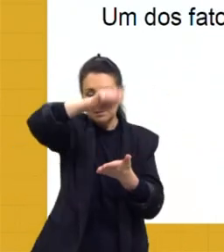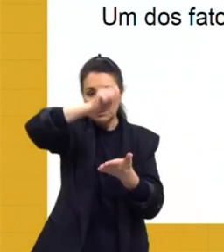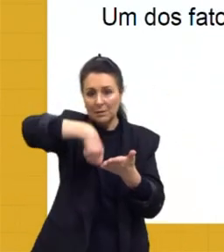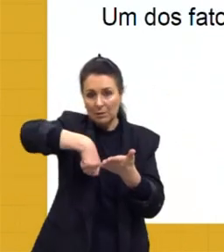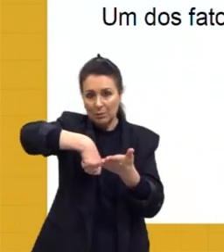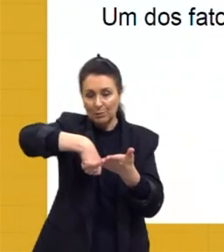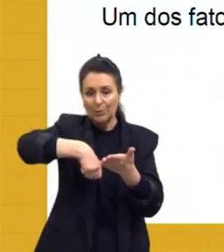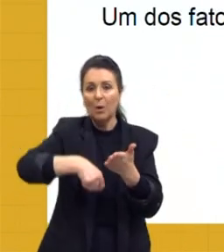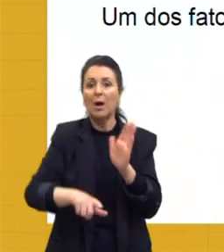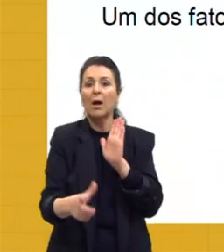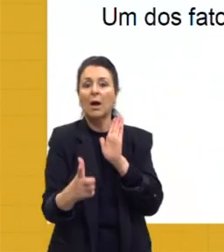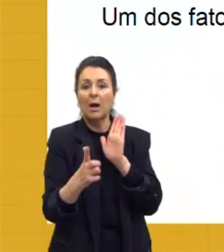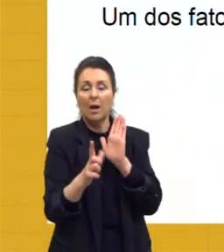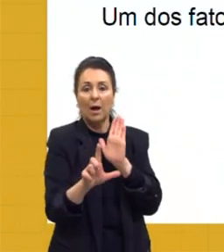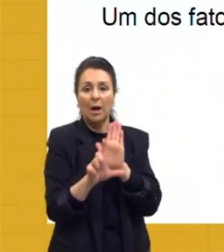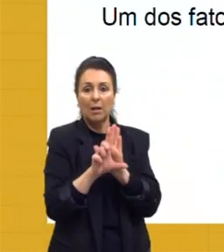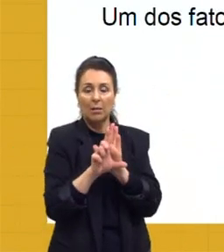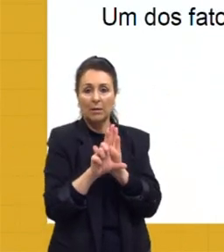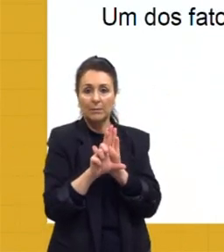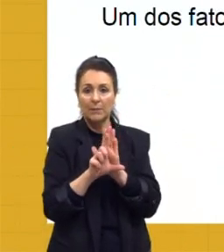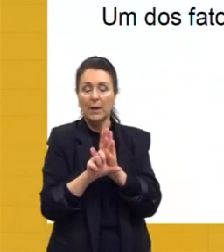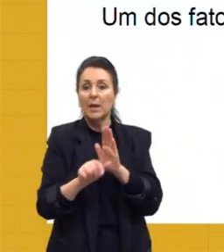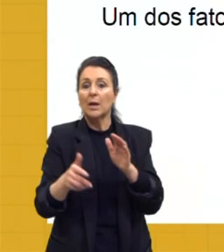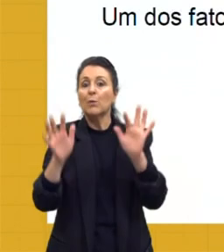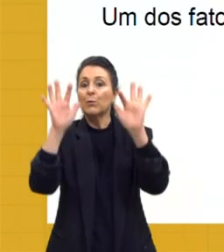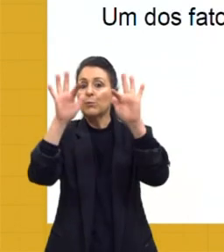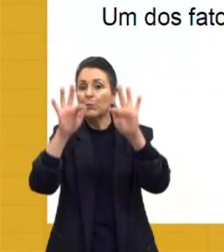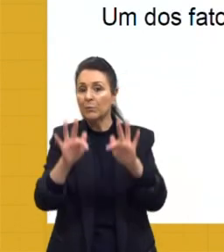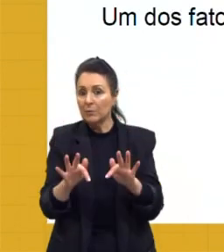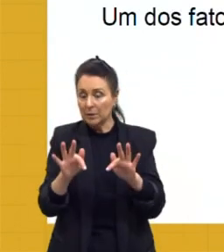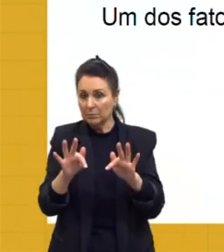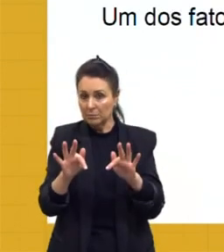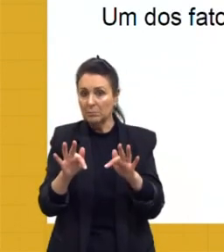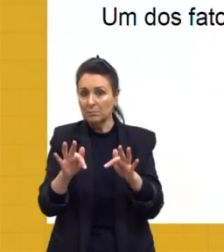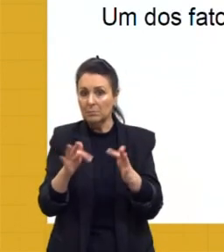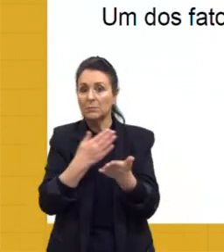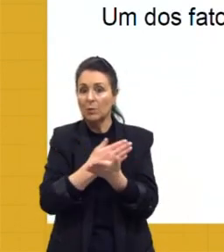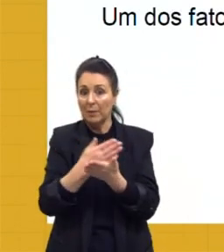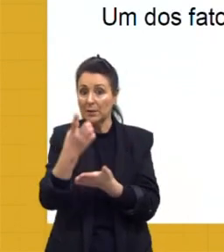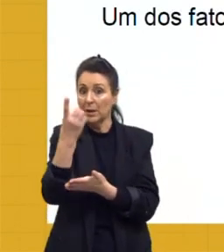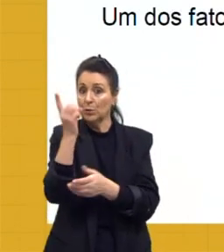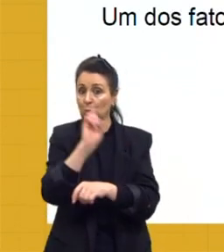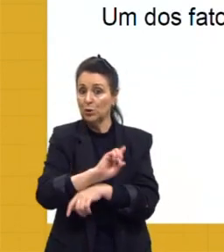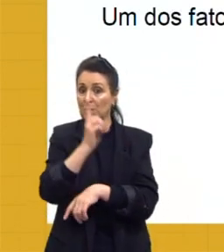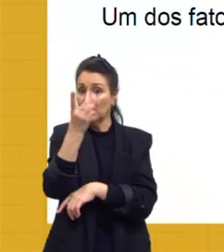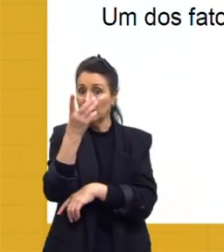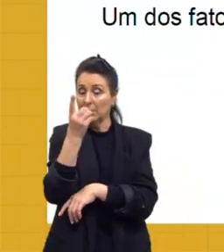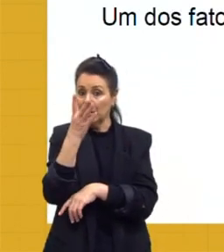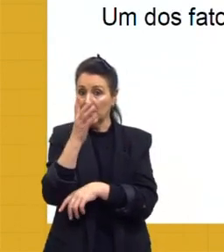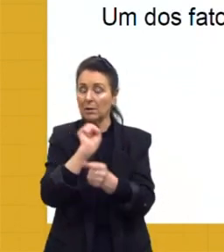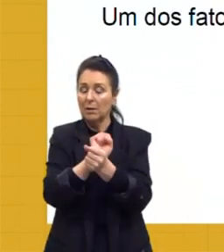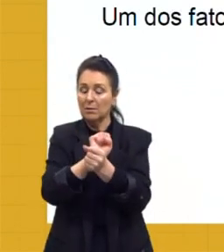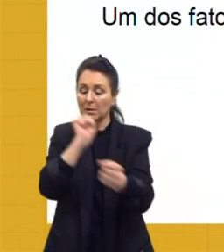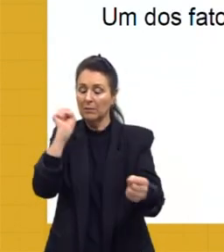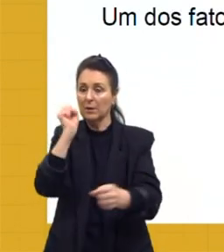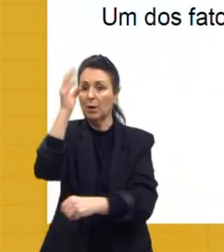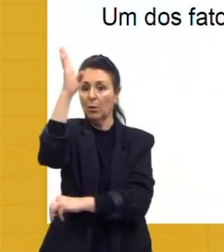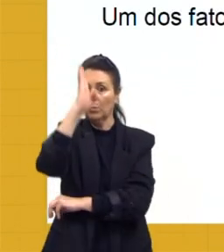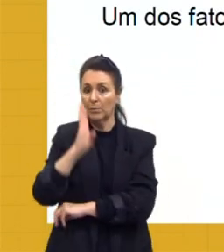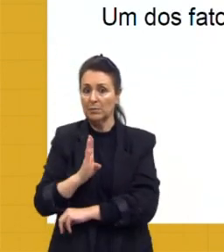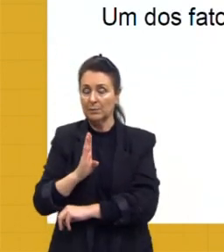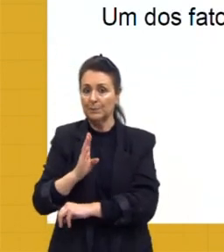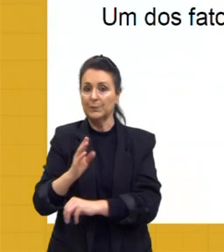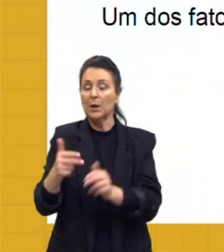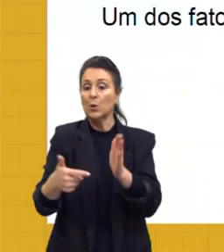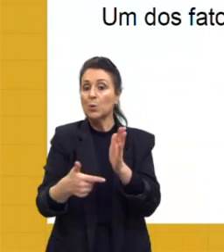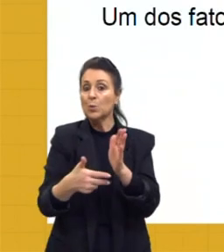seguinte. Então, o primeiro artigo. É declarada extinta, desde a data desta lei, a escravidão no Brasil. E o segundo